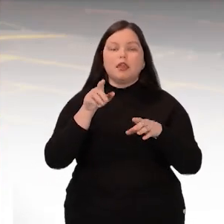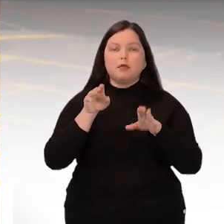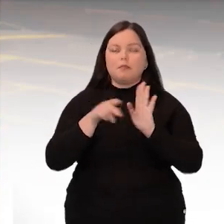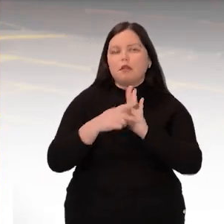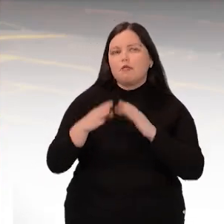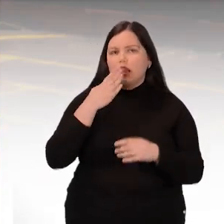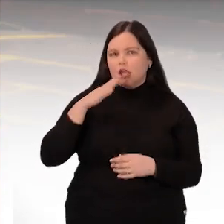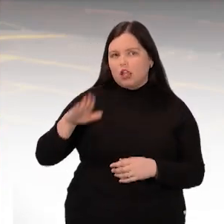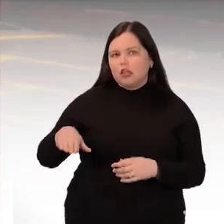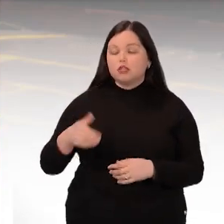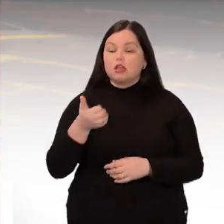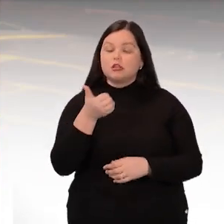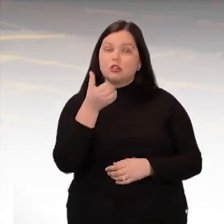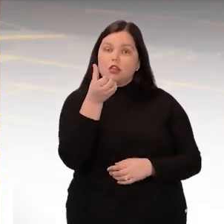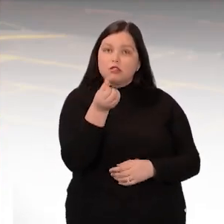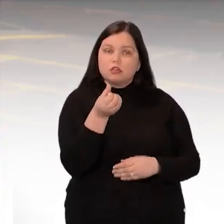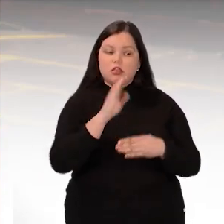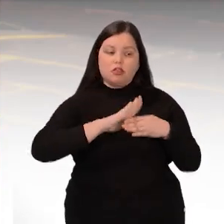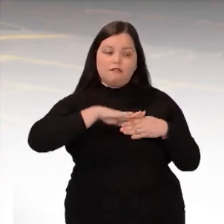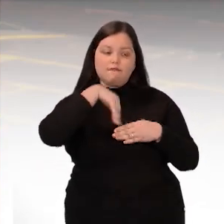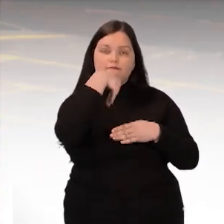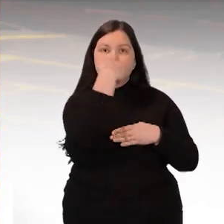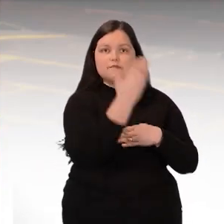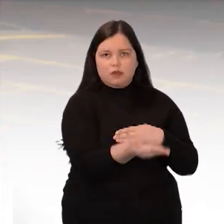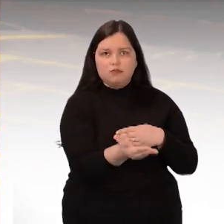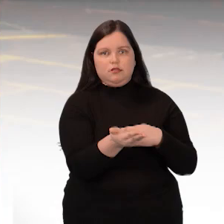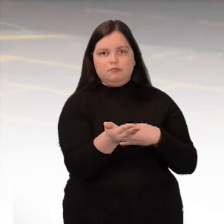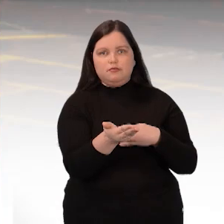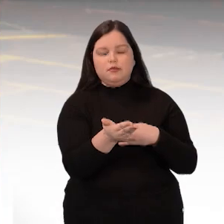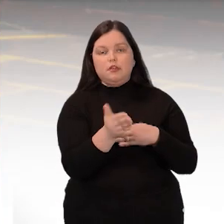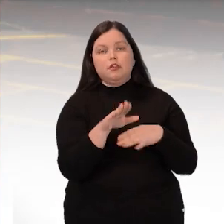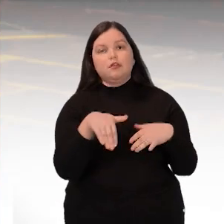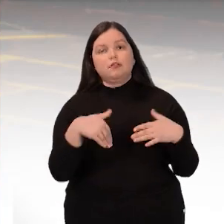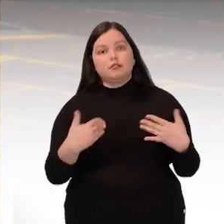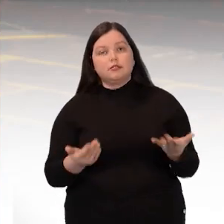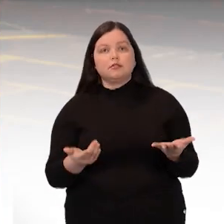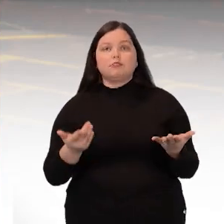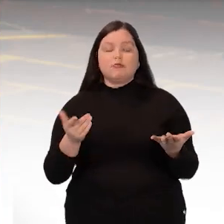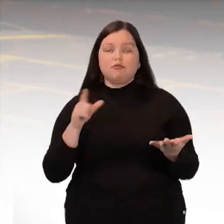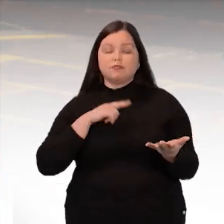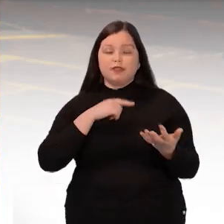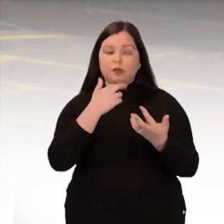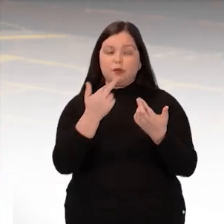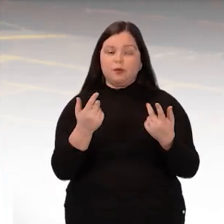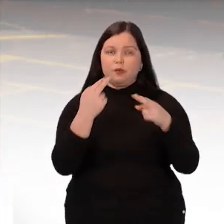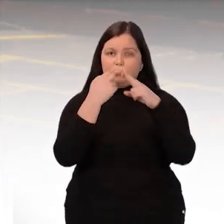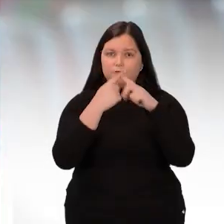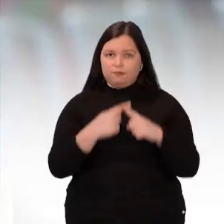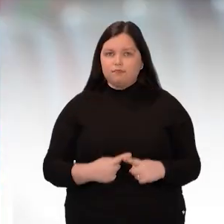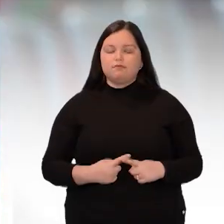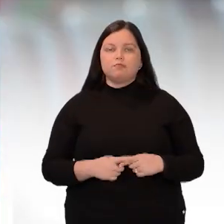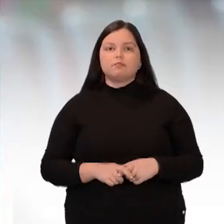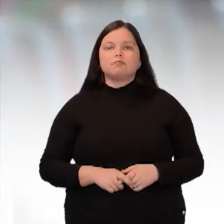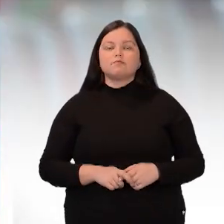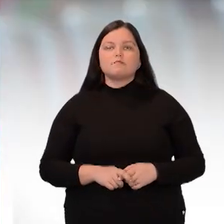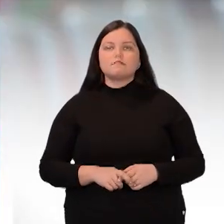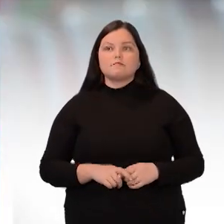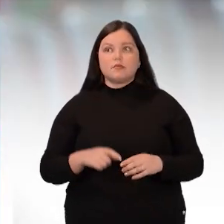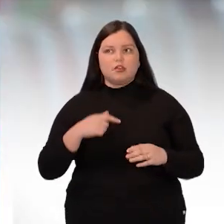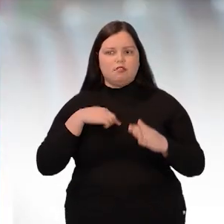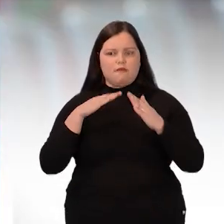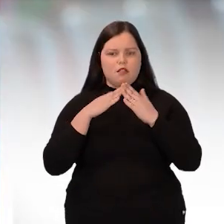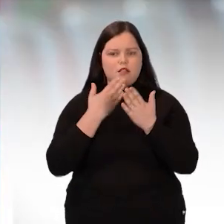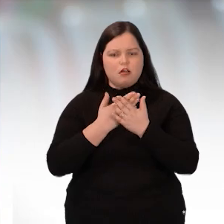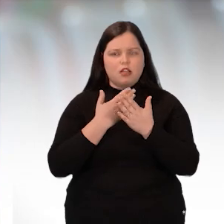creches, 16 ficam fora da sede do município. O que impõe uma série de desafios. Essas escolas eu trabalhei a